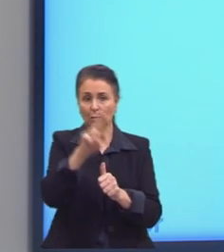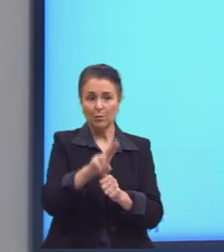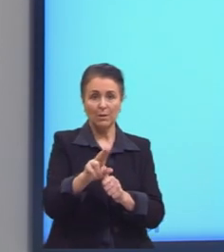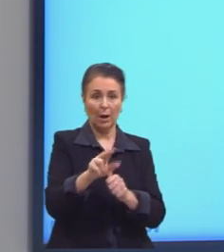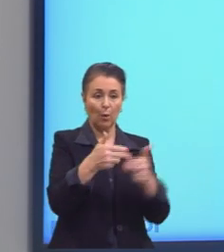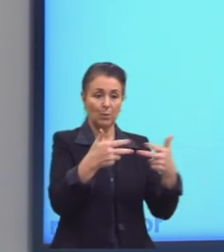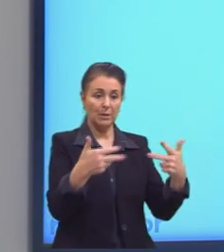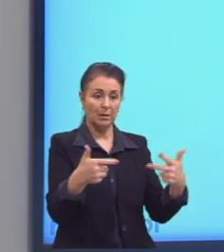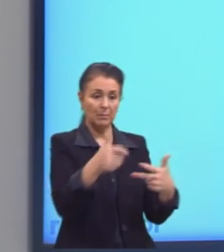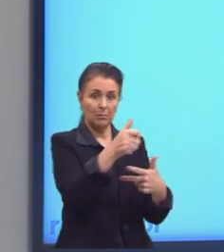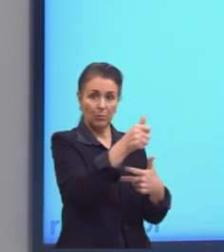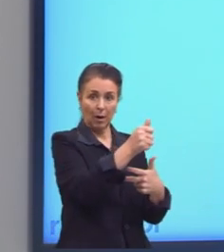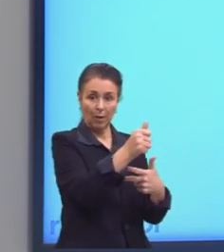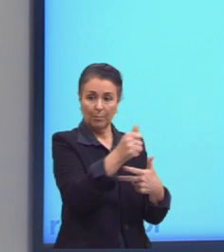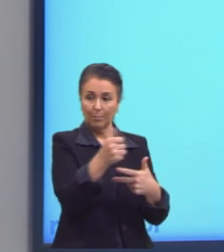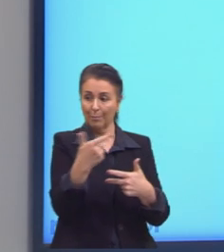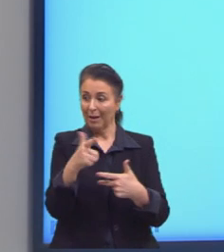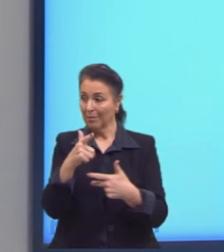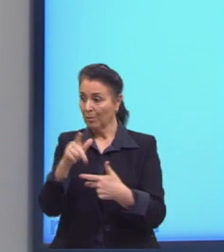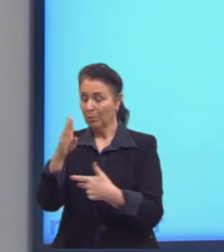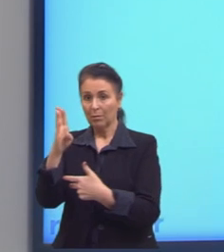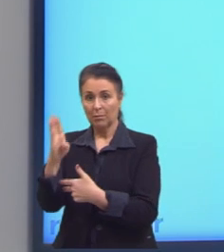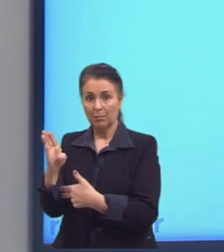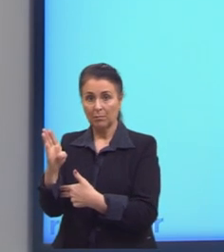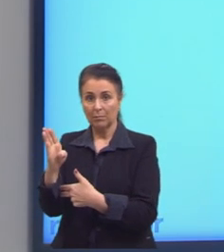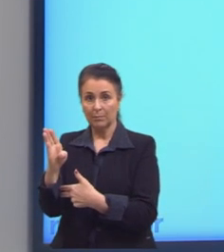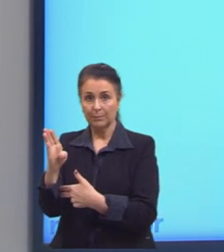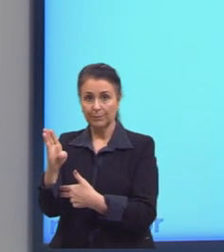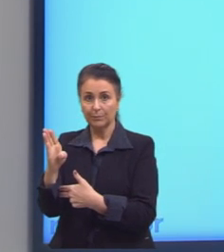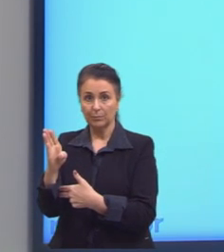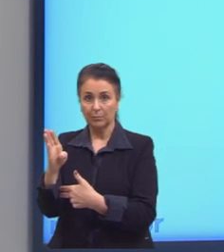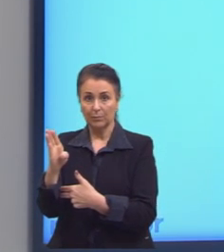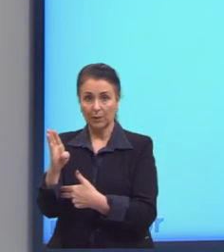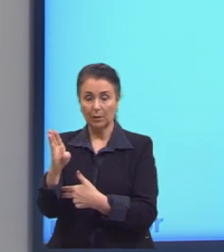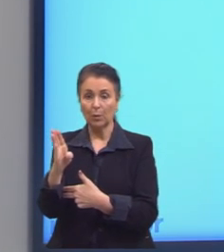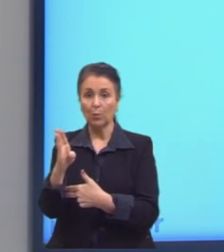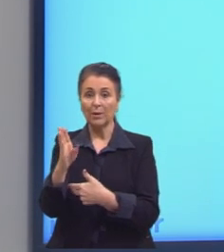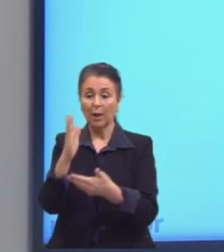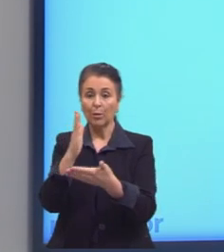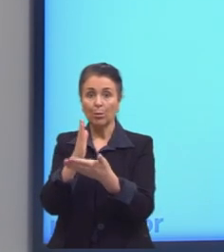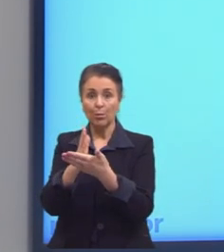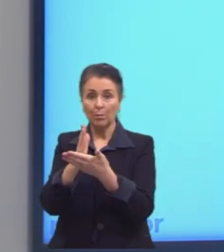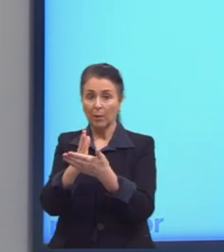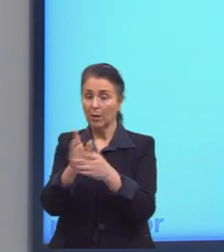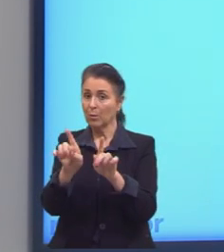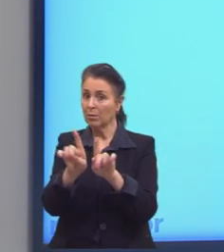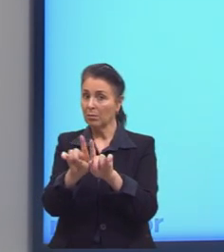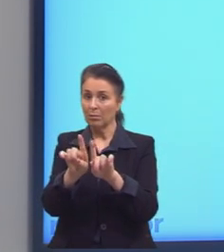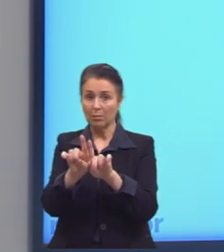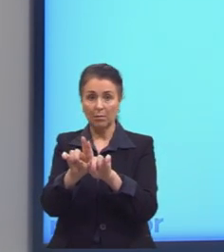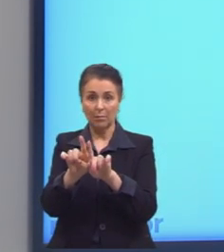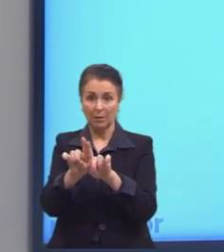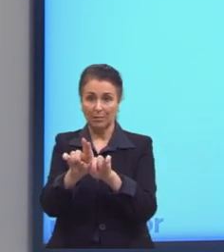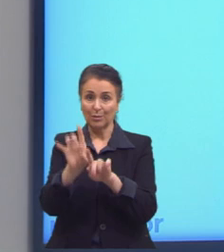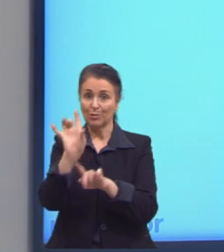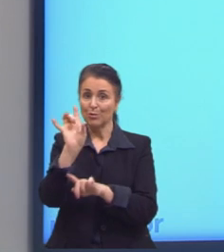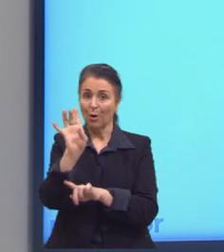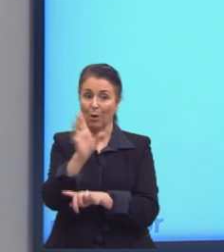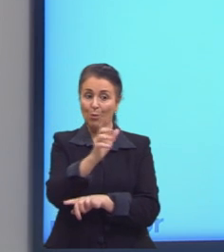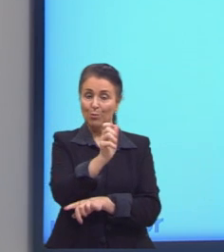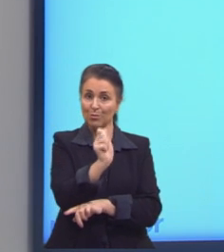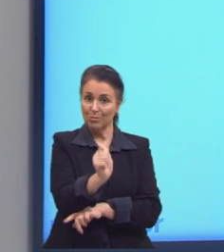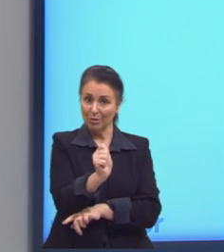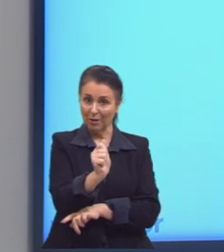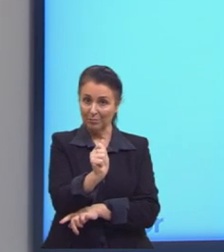A, mas que não estão no B. Então, eu não pego nem esse pedaço aqui do meio. Eu pego só os valores de A